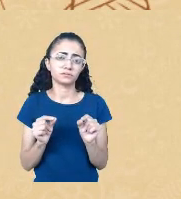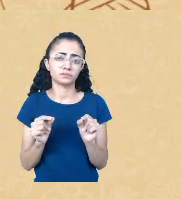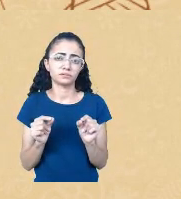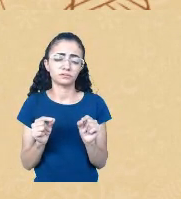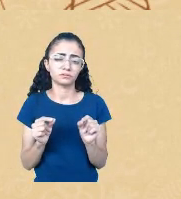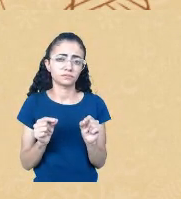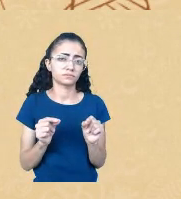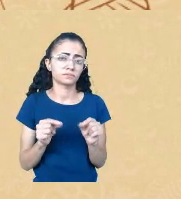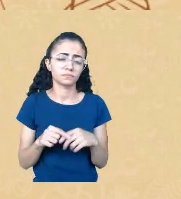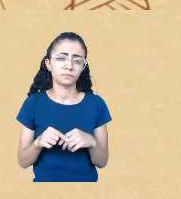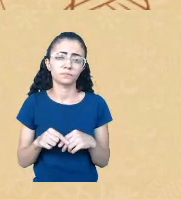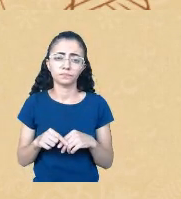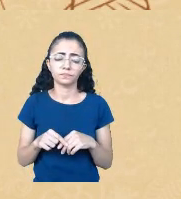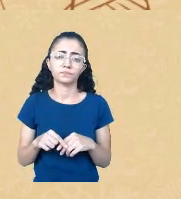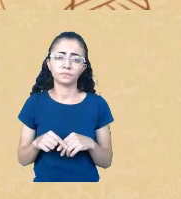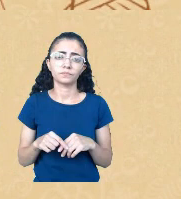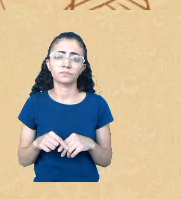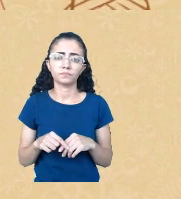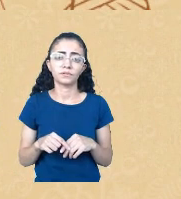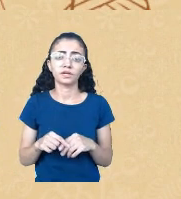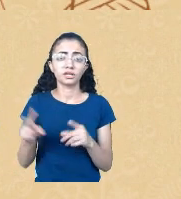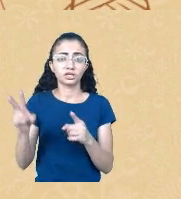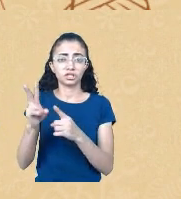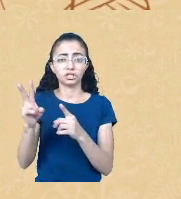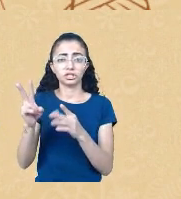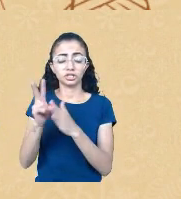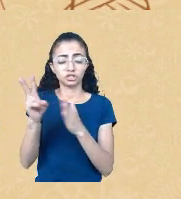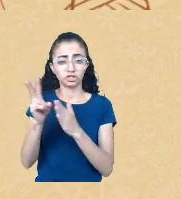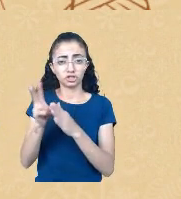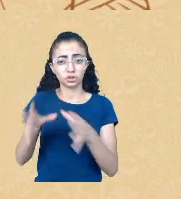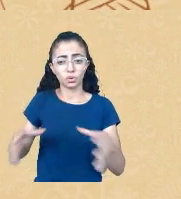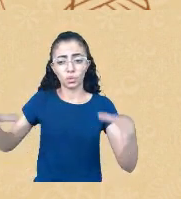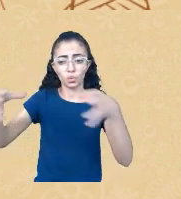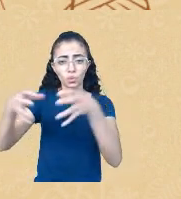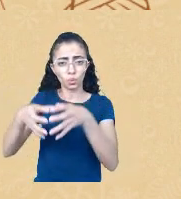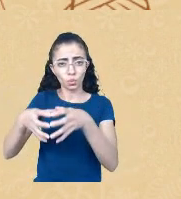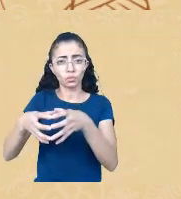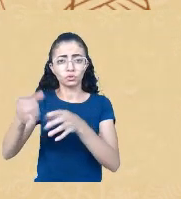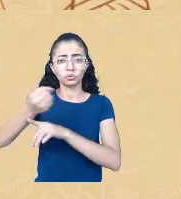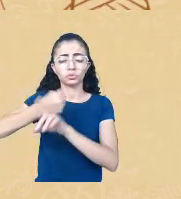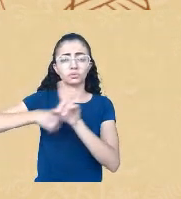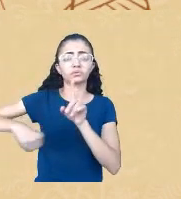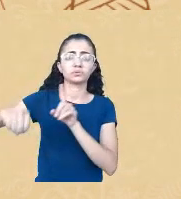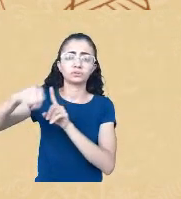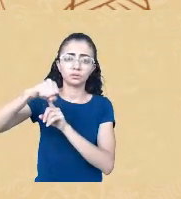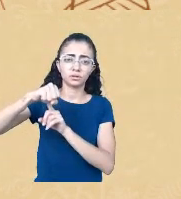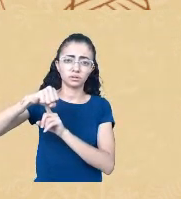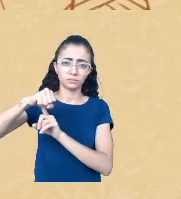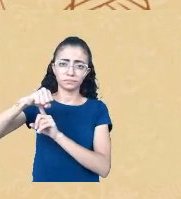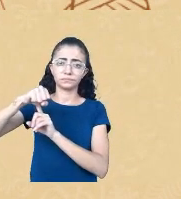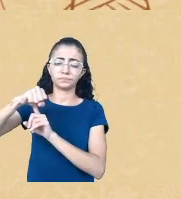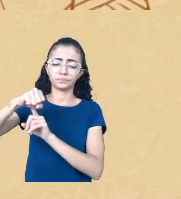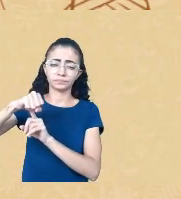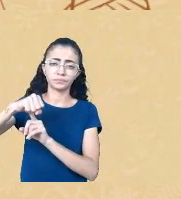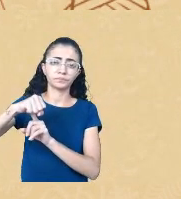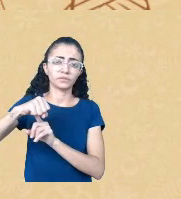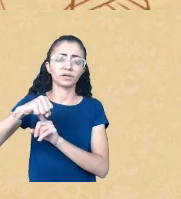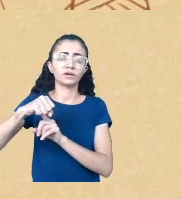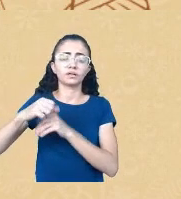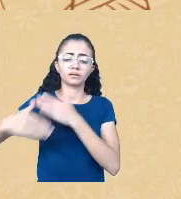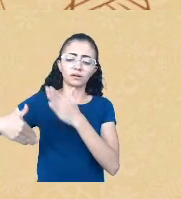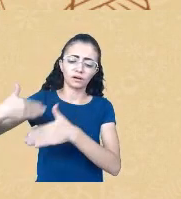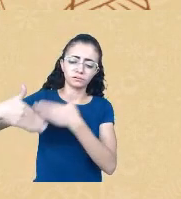indígenas como categoria social de transição que foi uma lógica que persistiu até a Constituição de